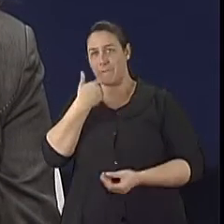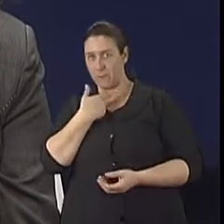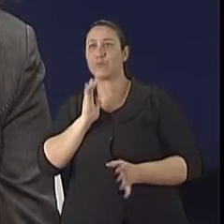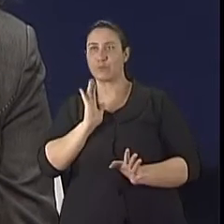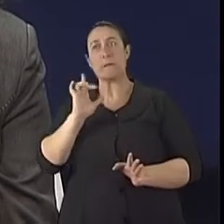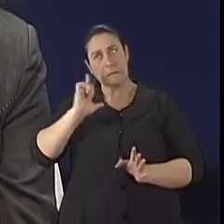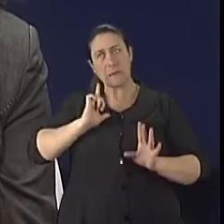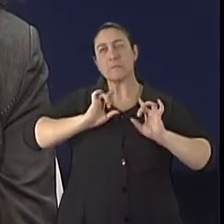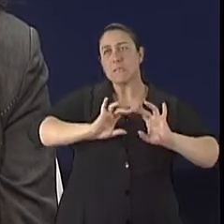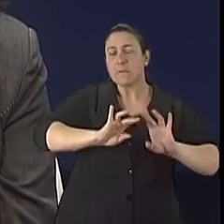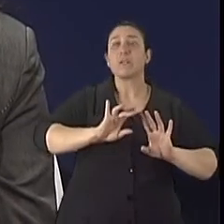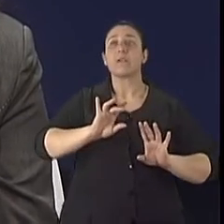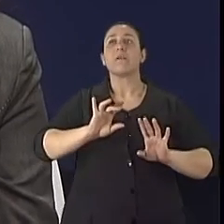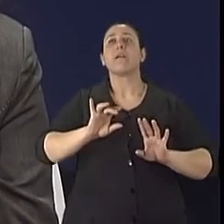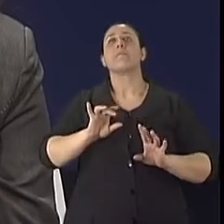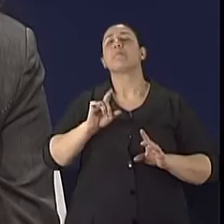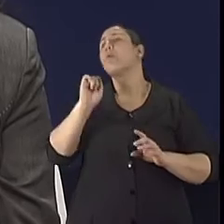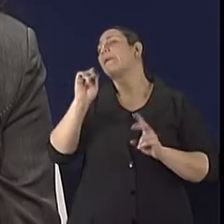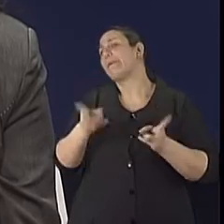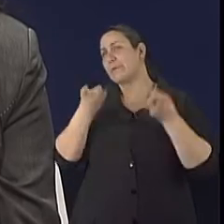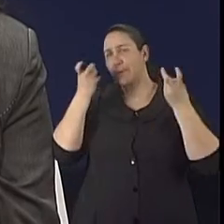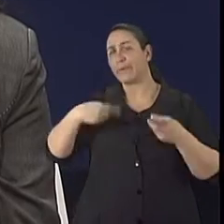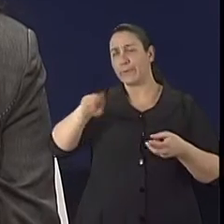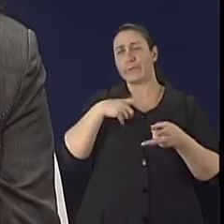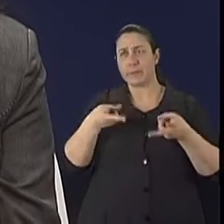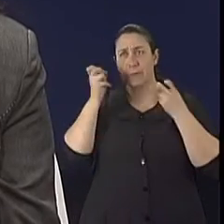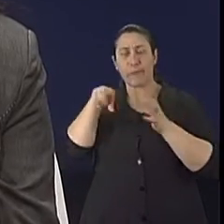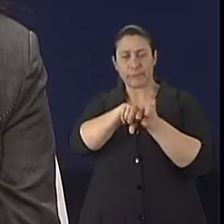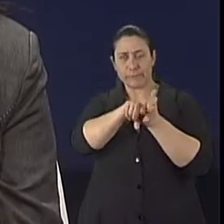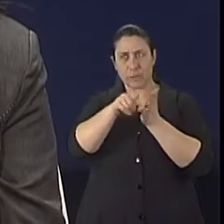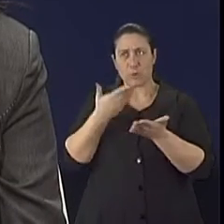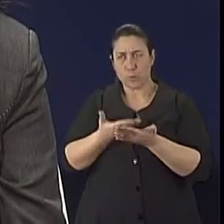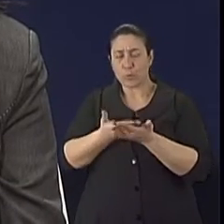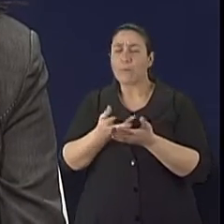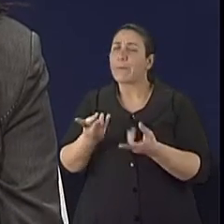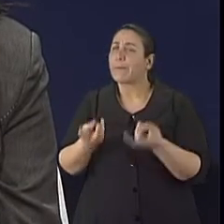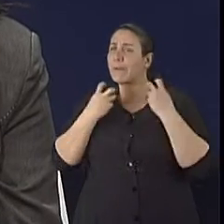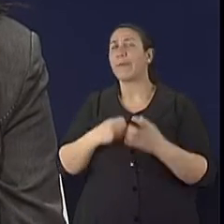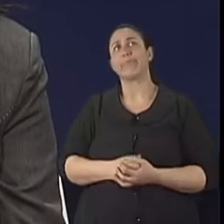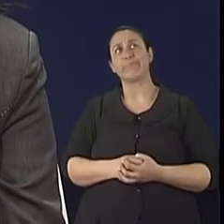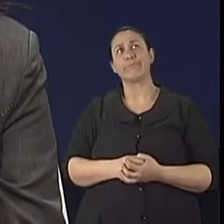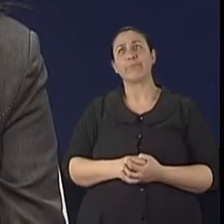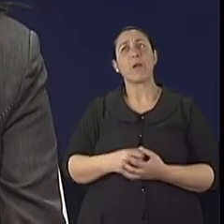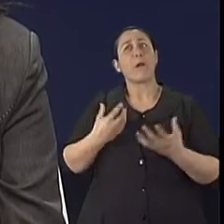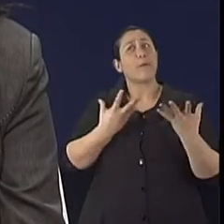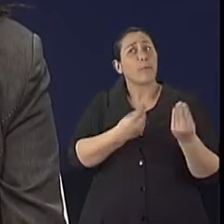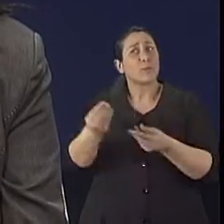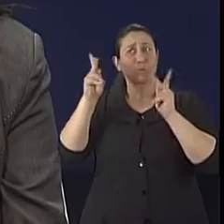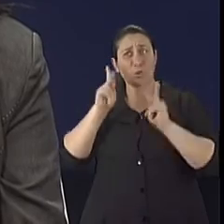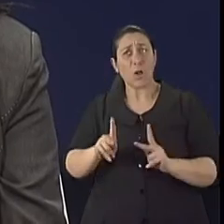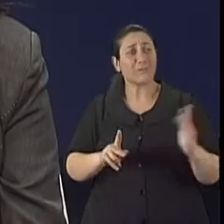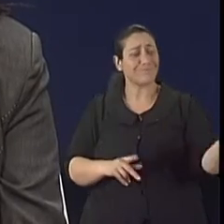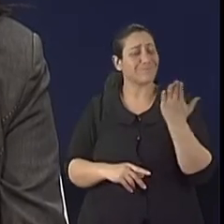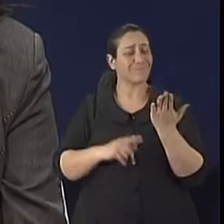o que nós temos observado? O os dados dos estudos nos mostram? Que existe uma falta de adesão muito grande